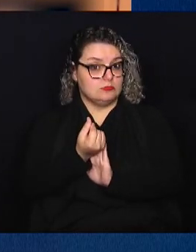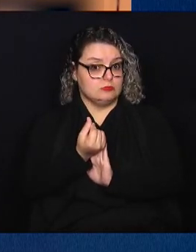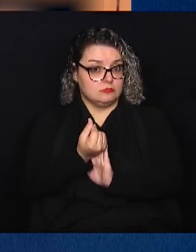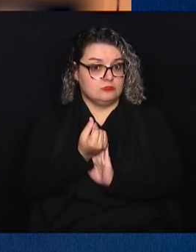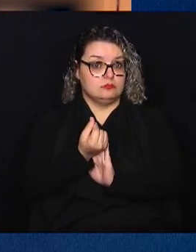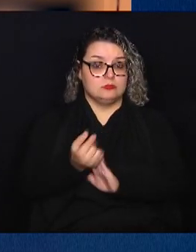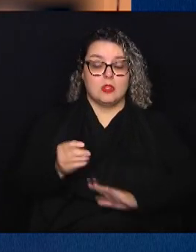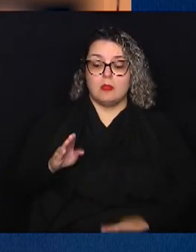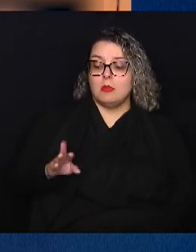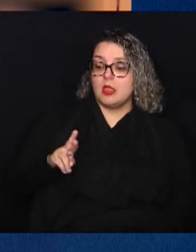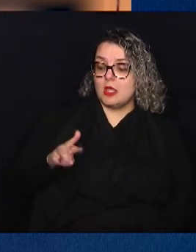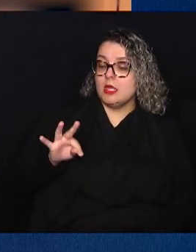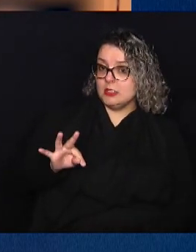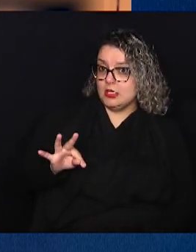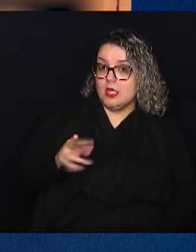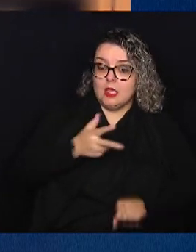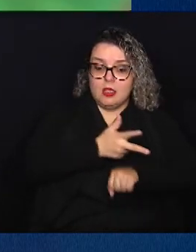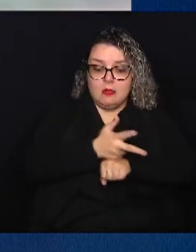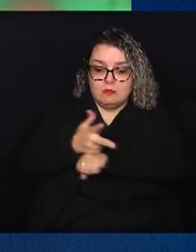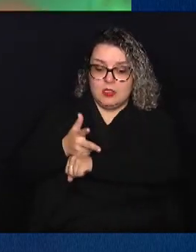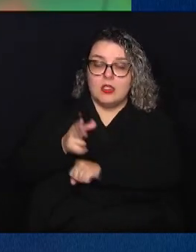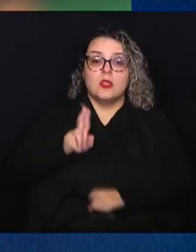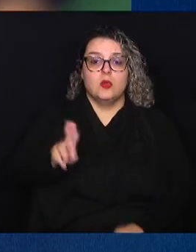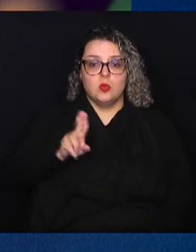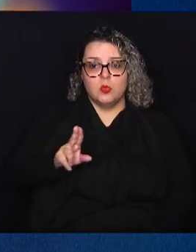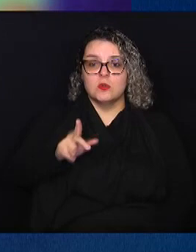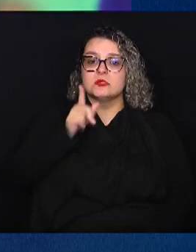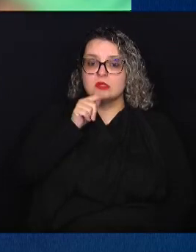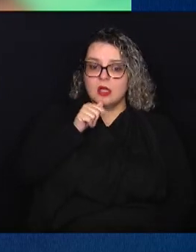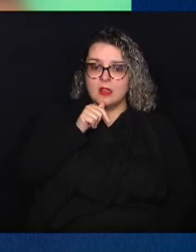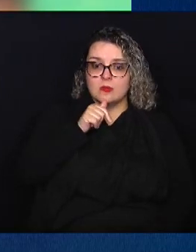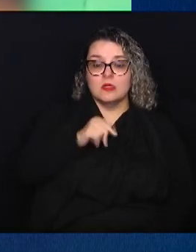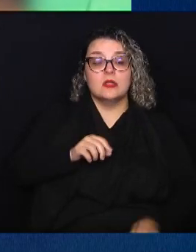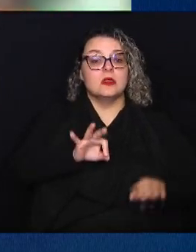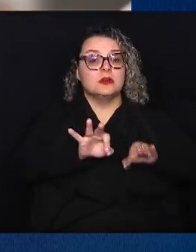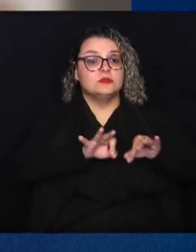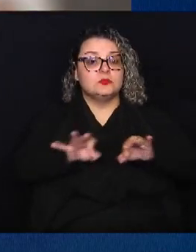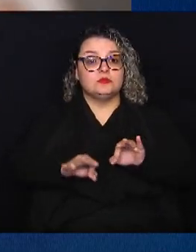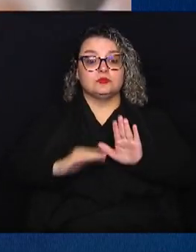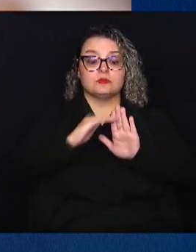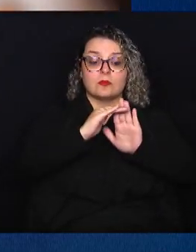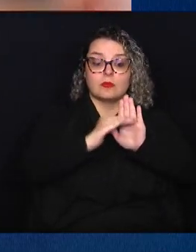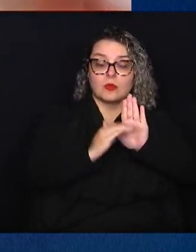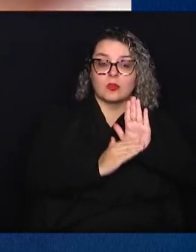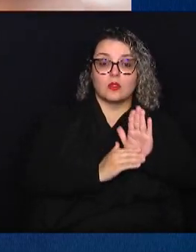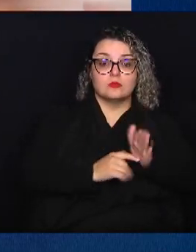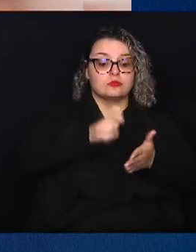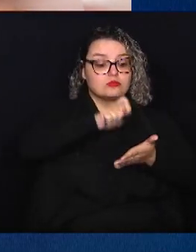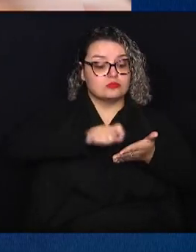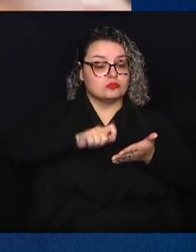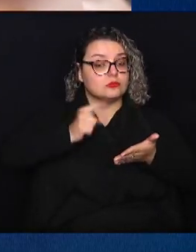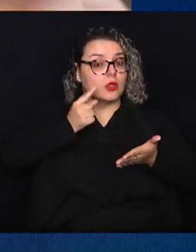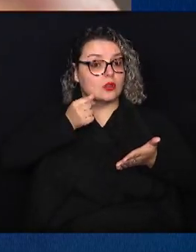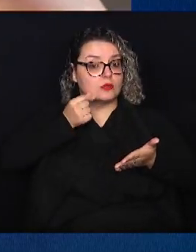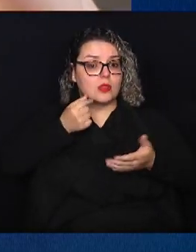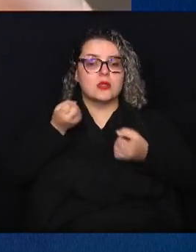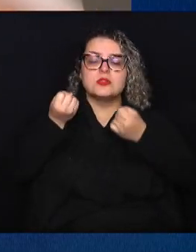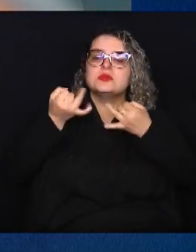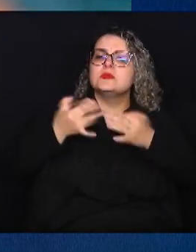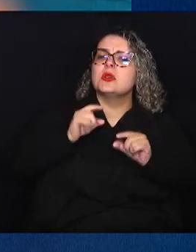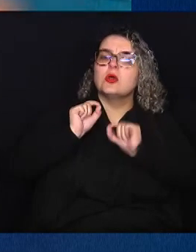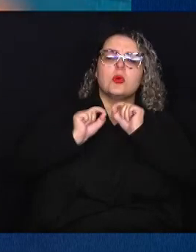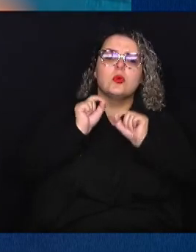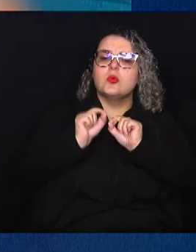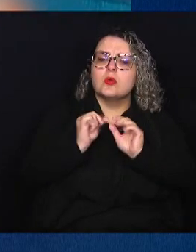BRT e reúso de água. E o quadro na ponta do lápis te explica o que é a